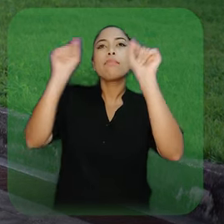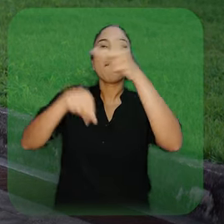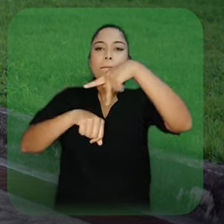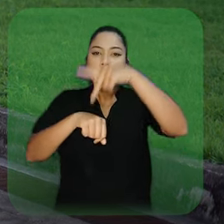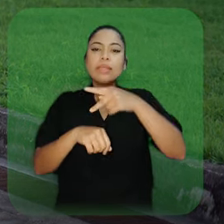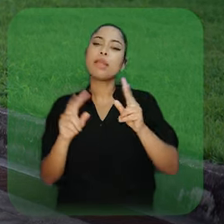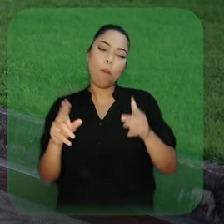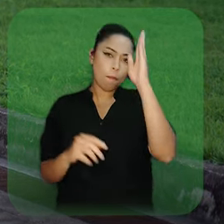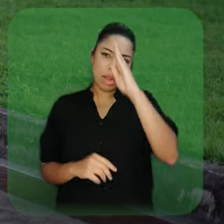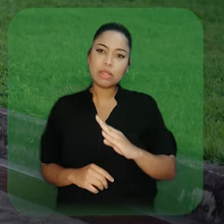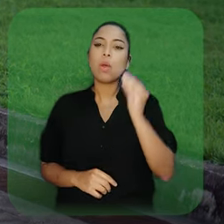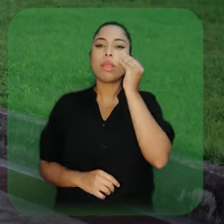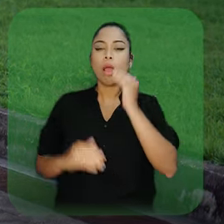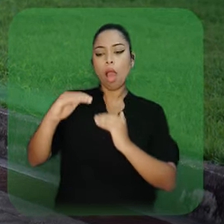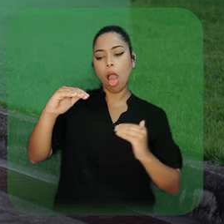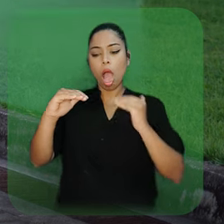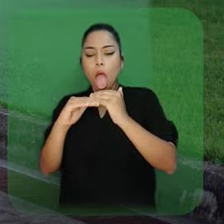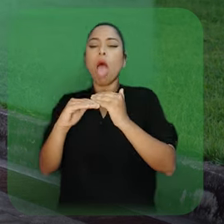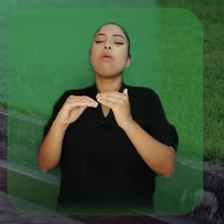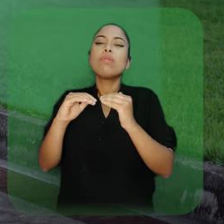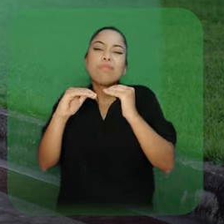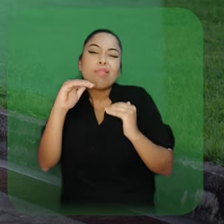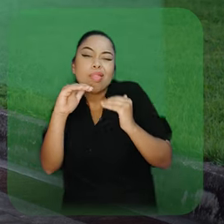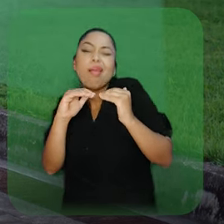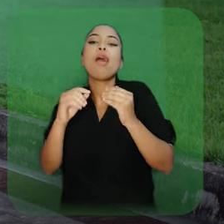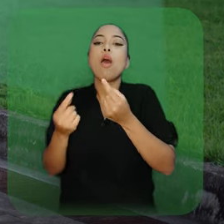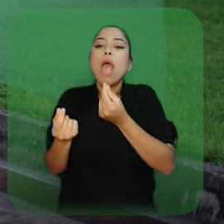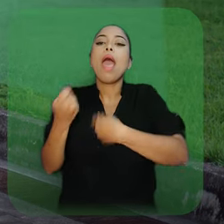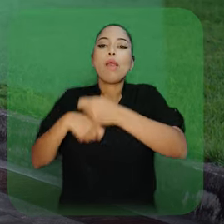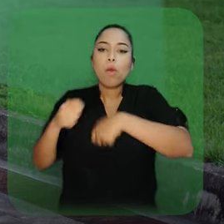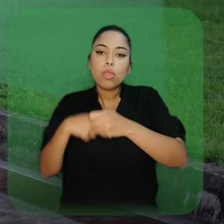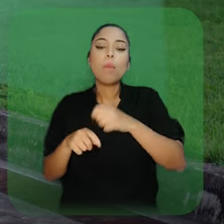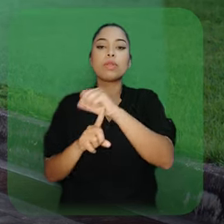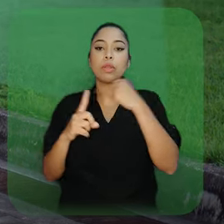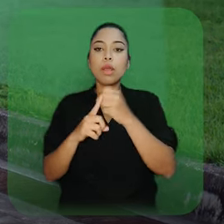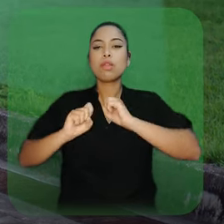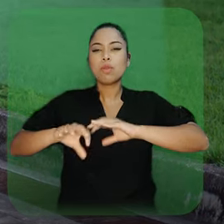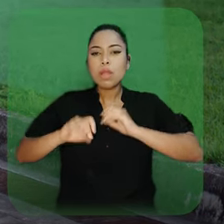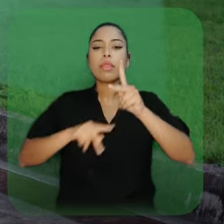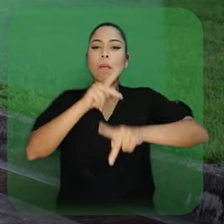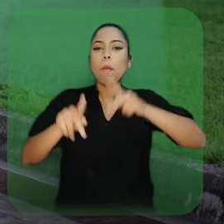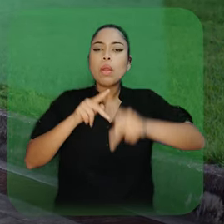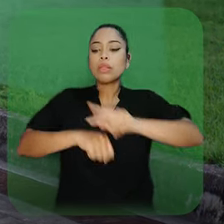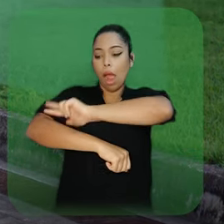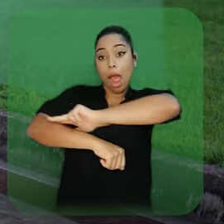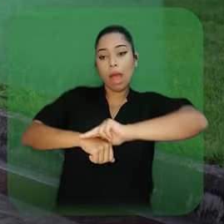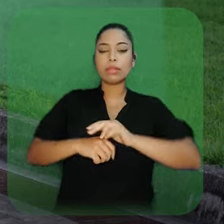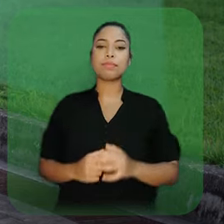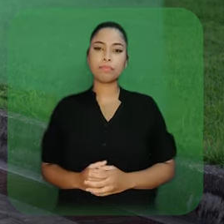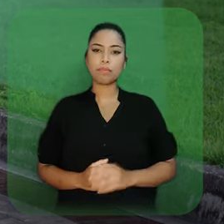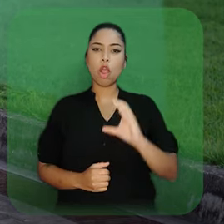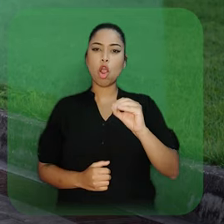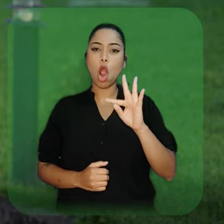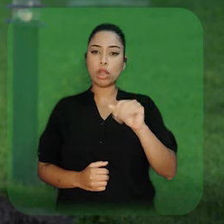países como o Brasil para reduzir as desigualdades econômicas, sociais e educacionais entre as populações